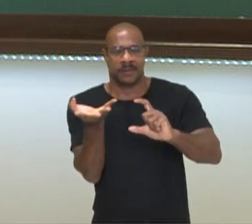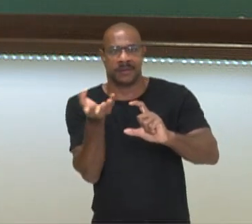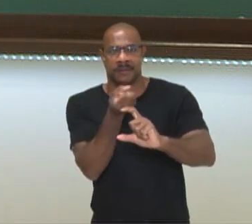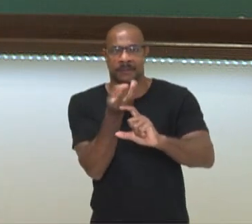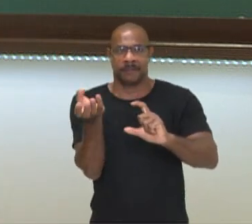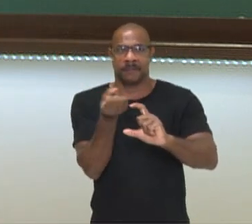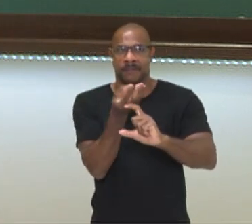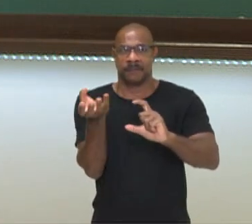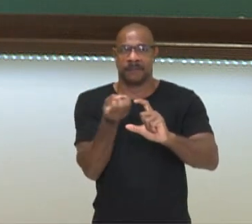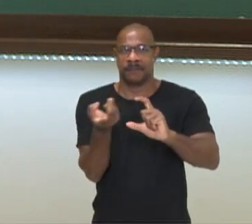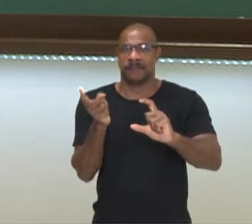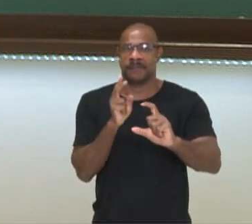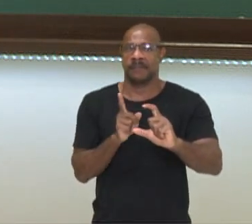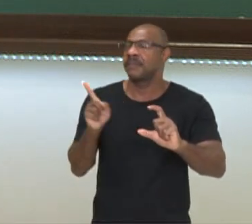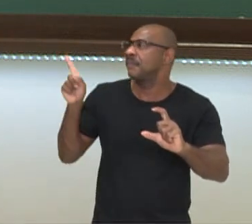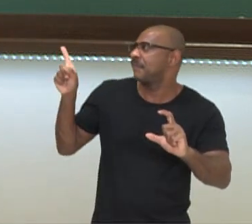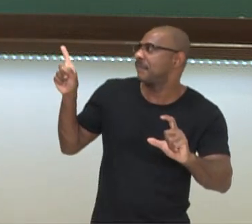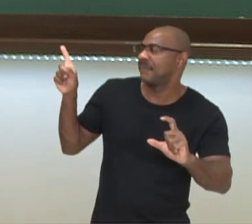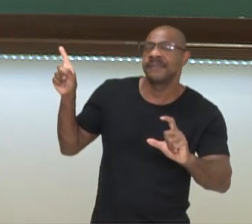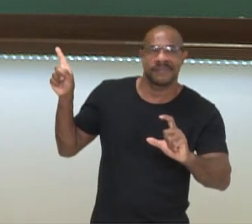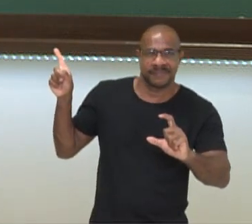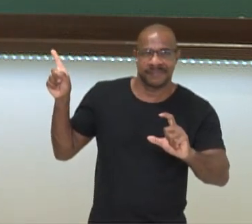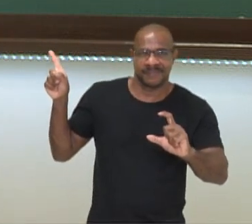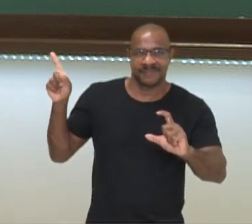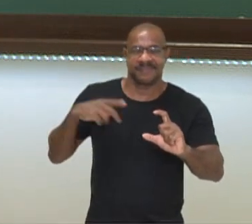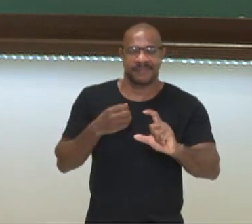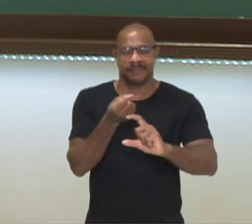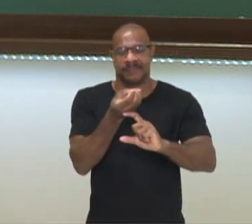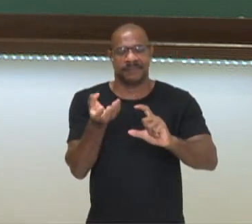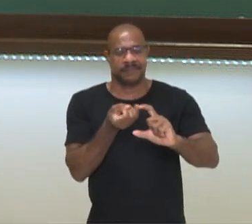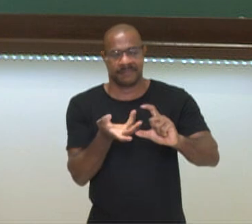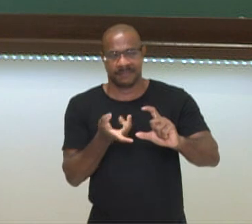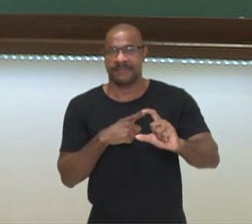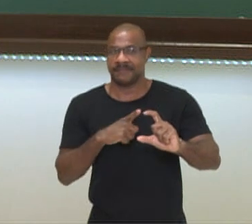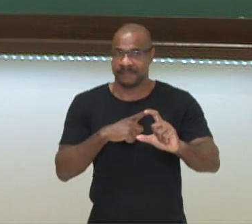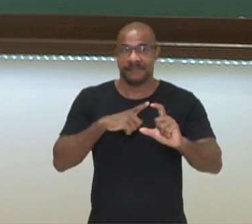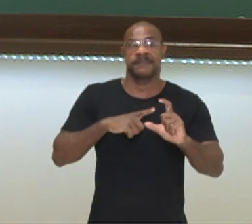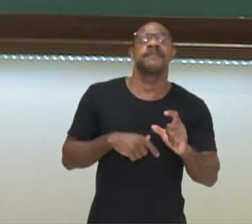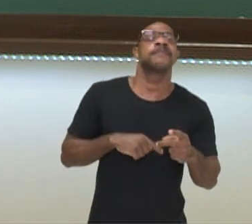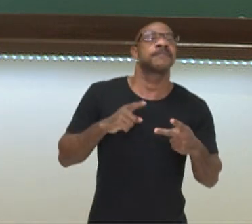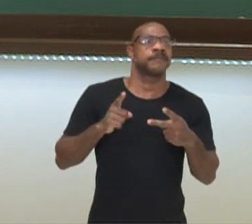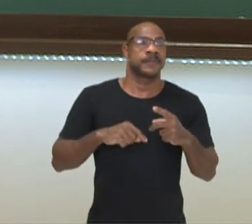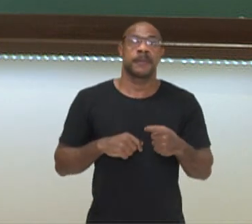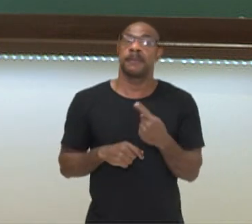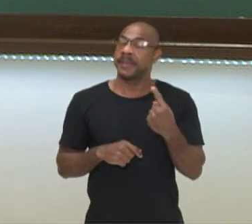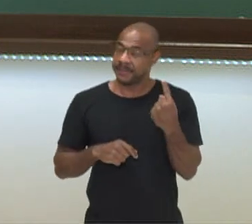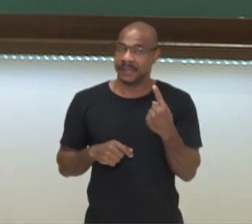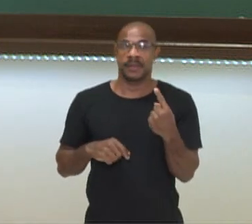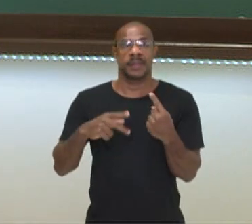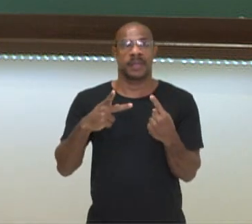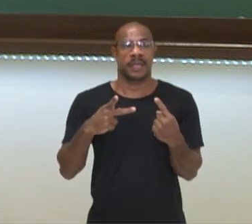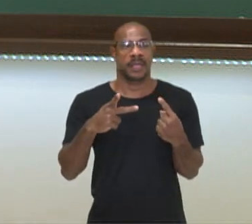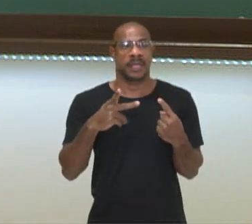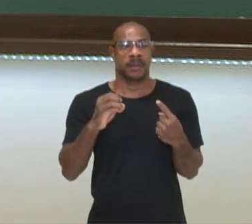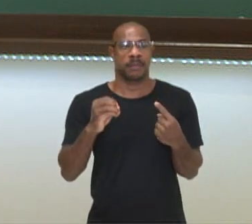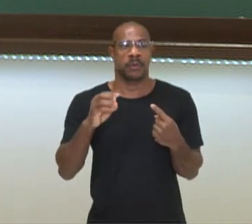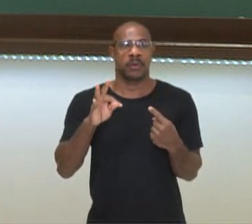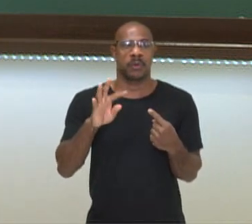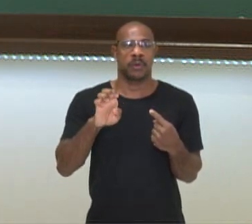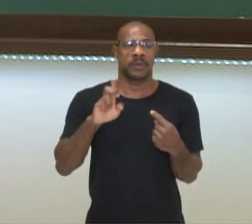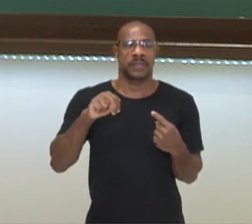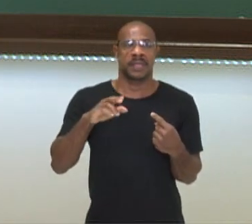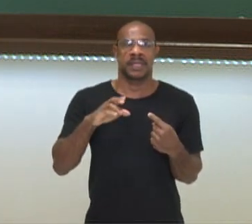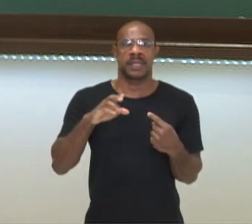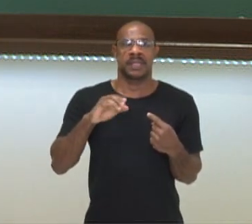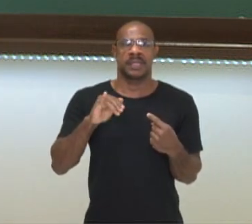potenciação, multiplicação, divisão, adição e subtração. Primeira a ser resolvida, ou seja, que tem